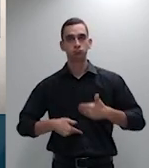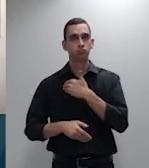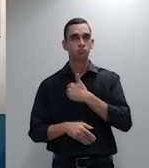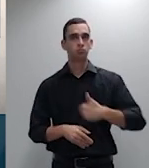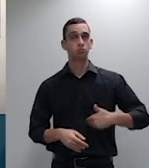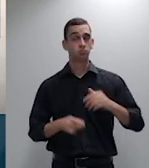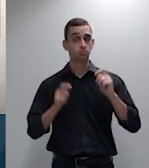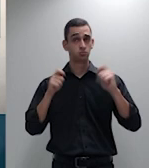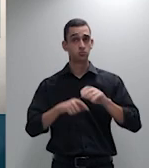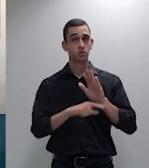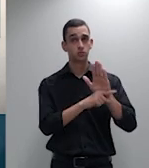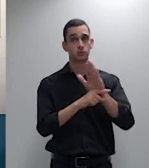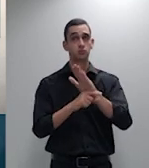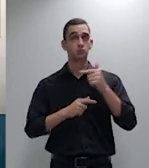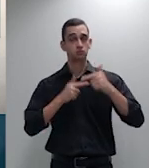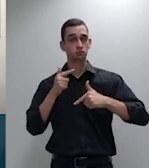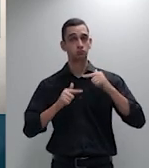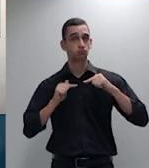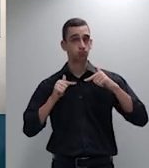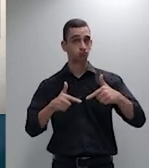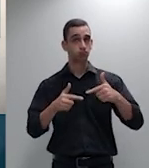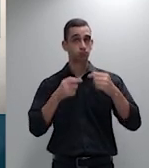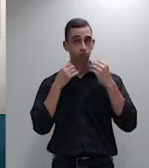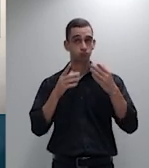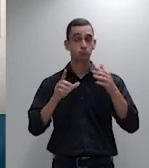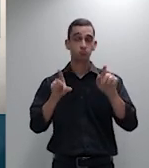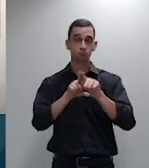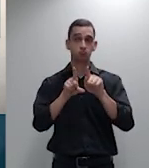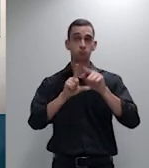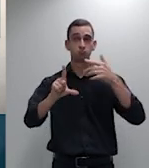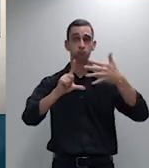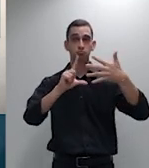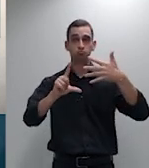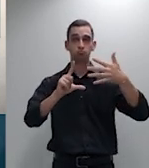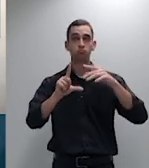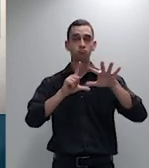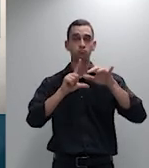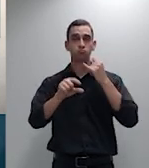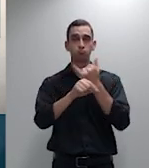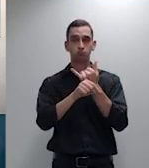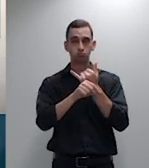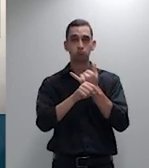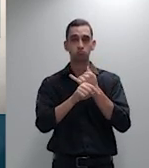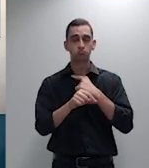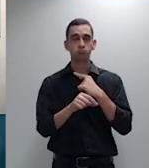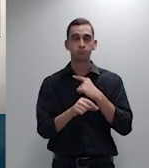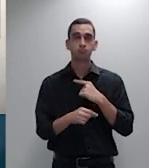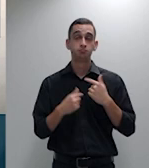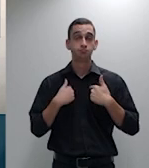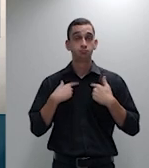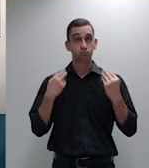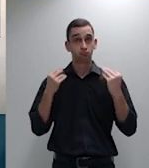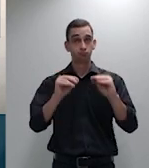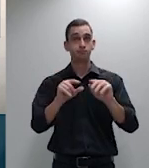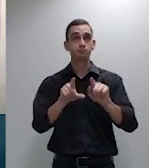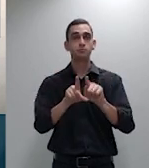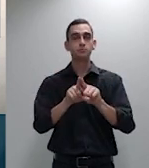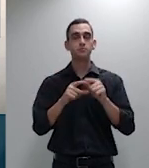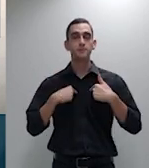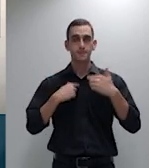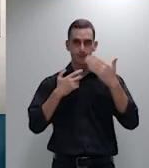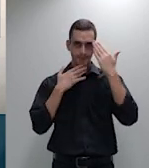todos que nos acompanham pela internet. Registro também o meu agradecimento pelos